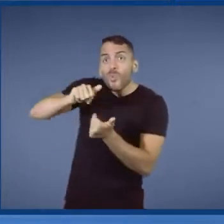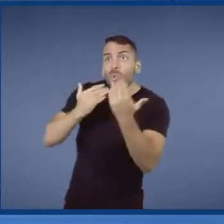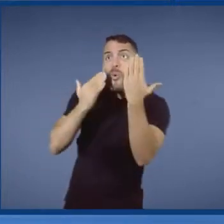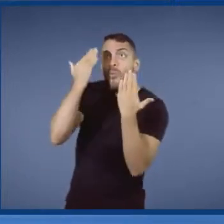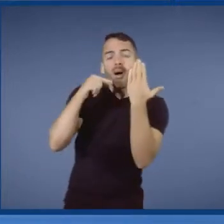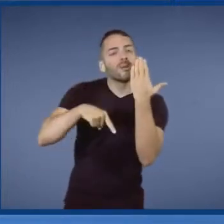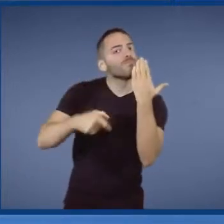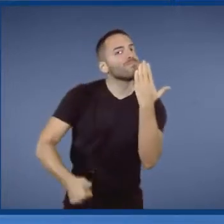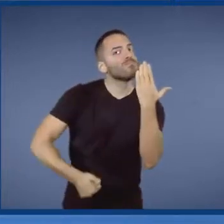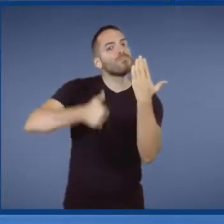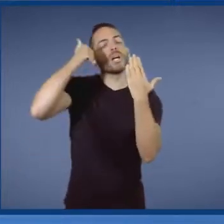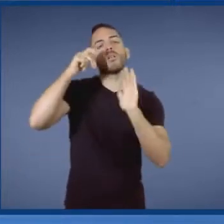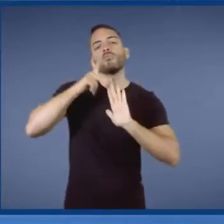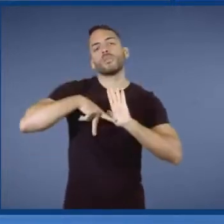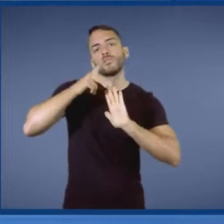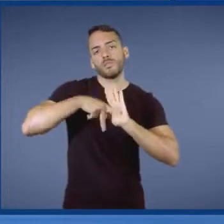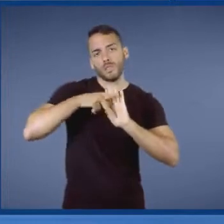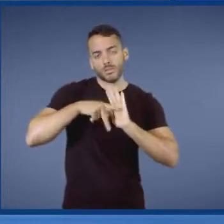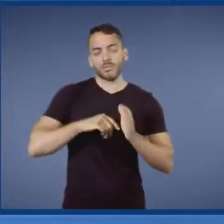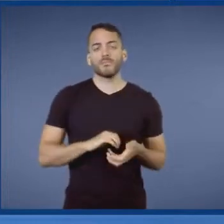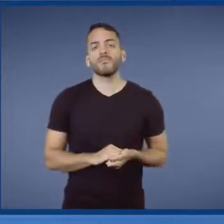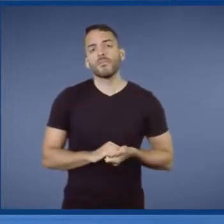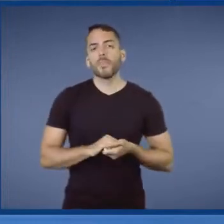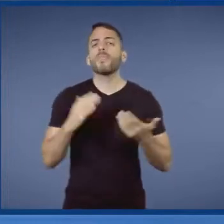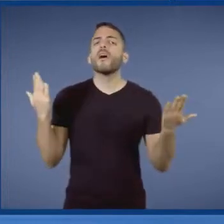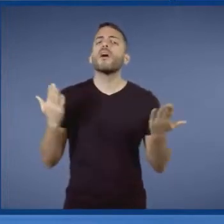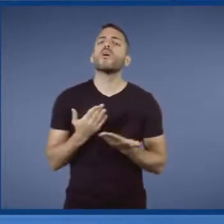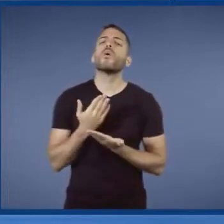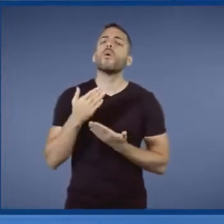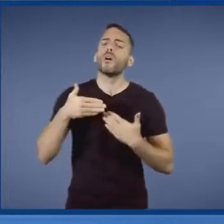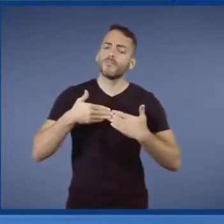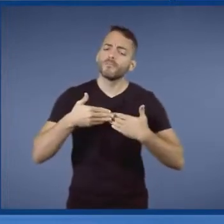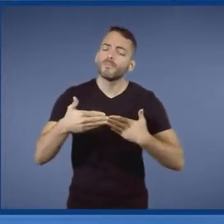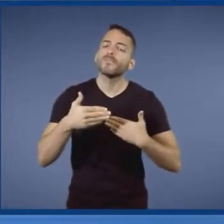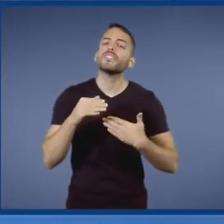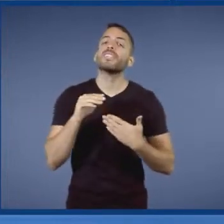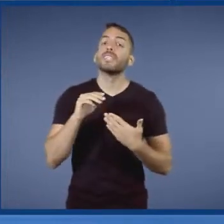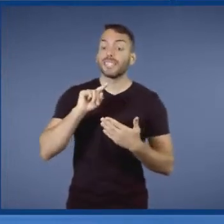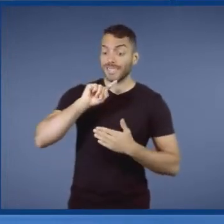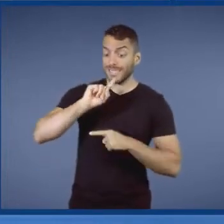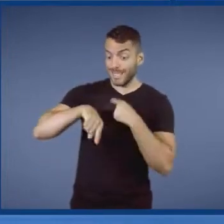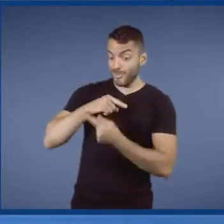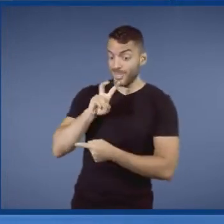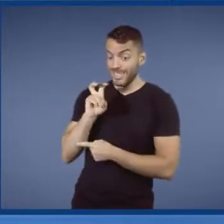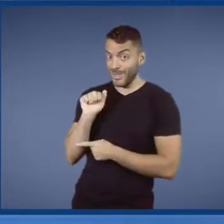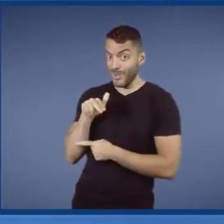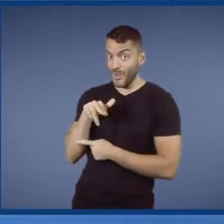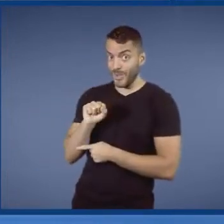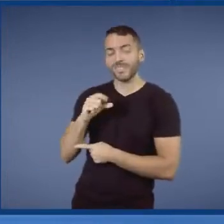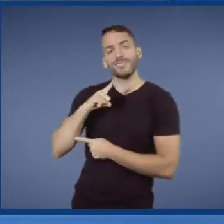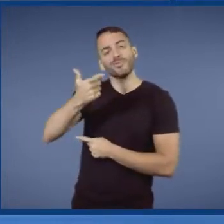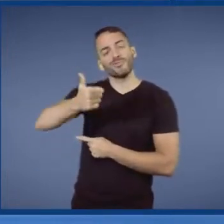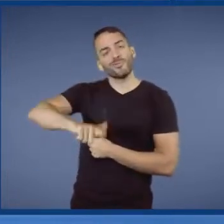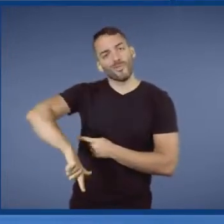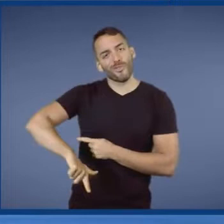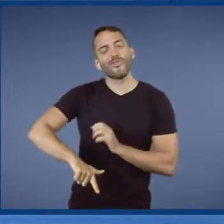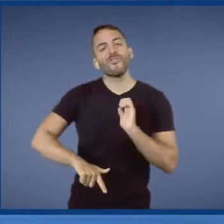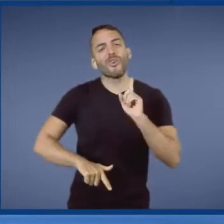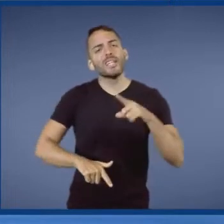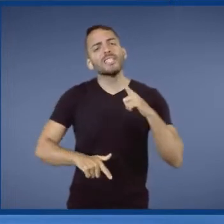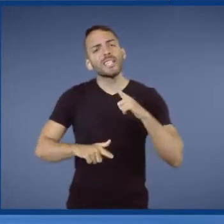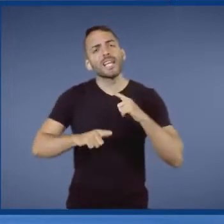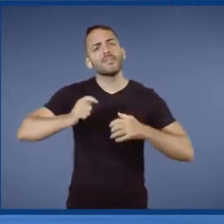E agora, cinco anos depois, a gente está aqui de novo. Depois de uma série de